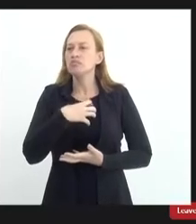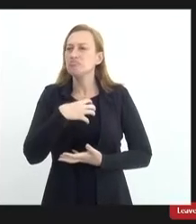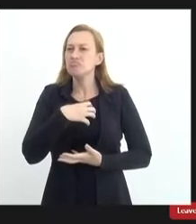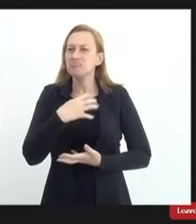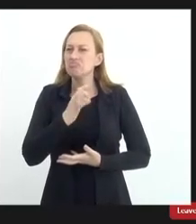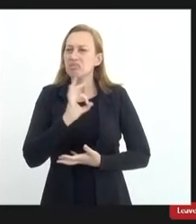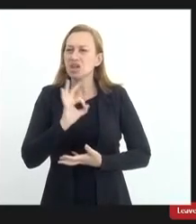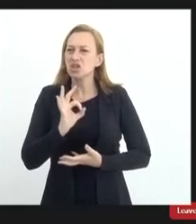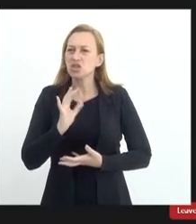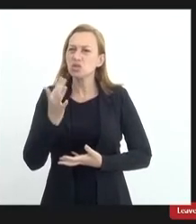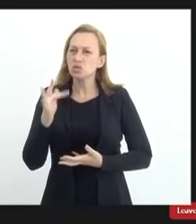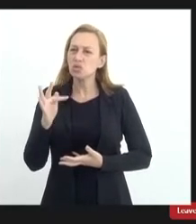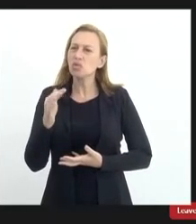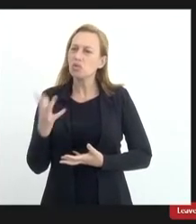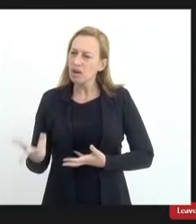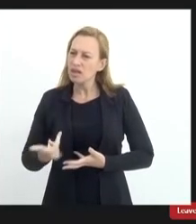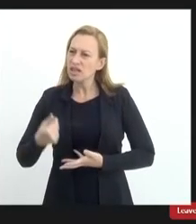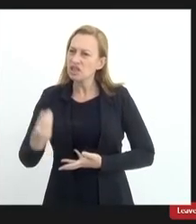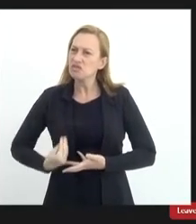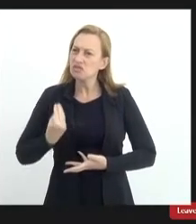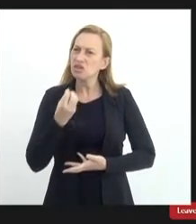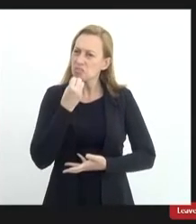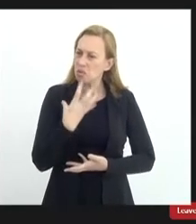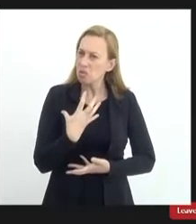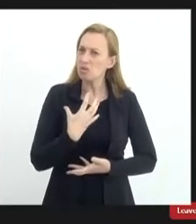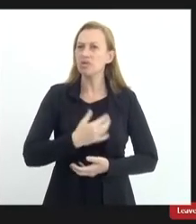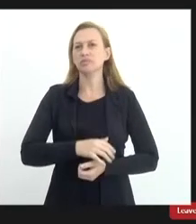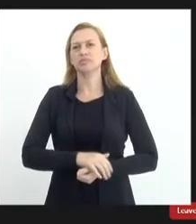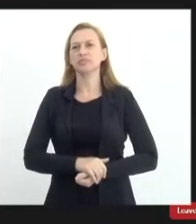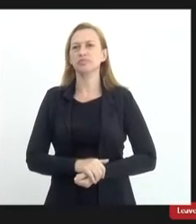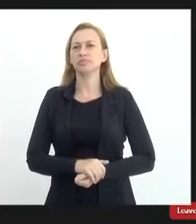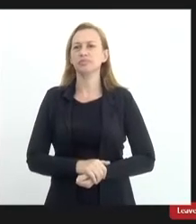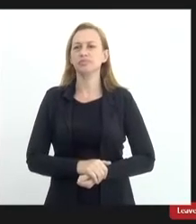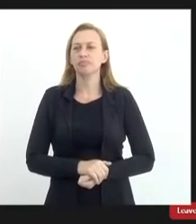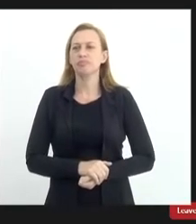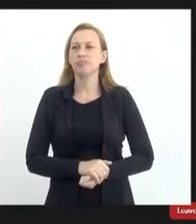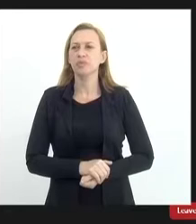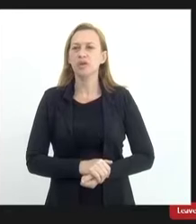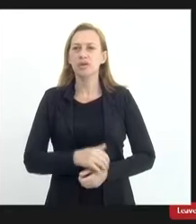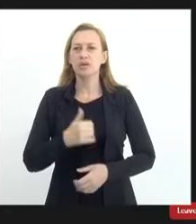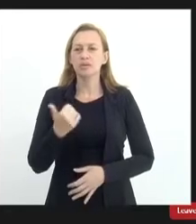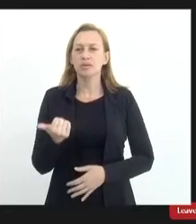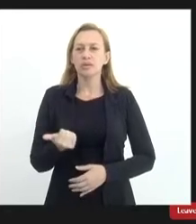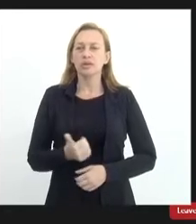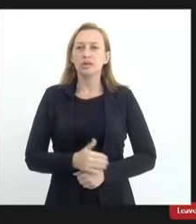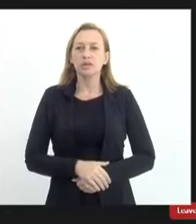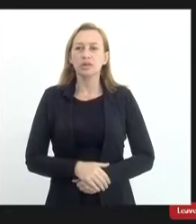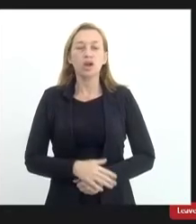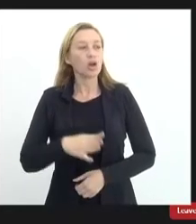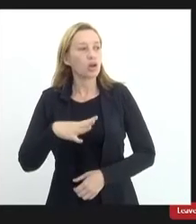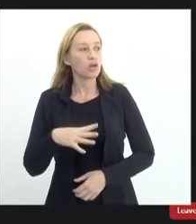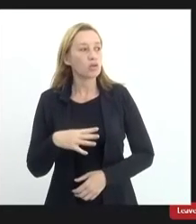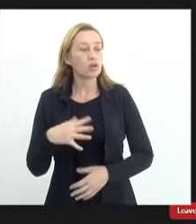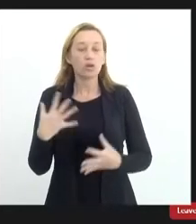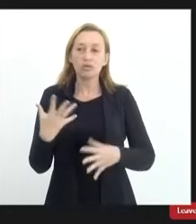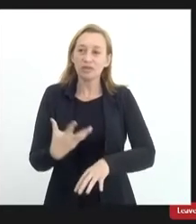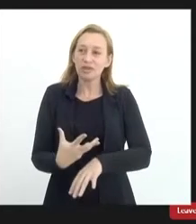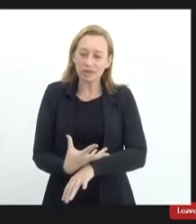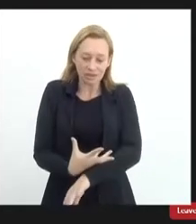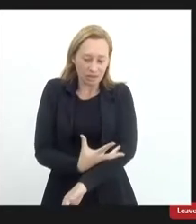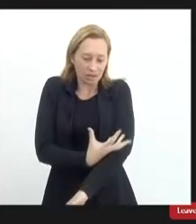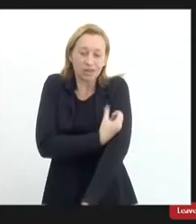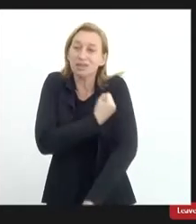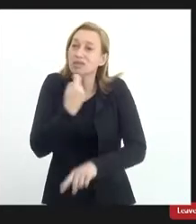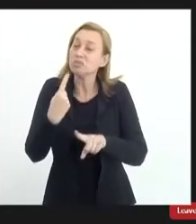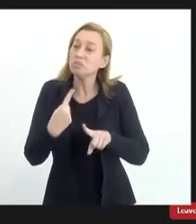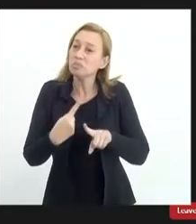uma qualidade de vida boa. Então, é fundamental esse momento. Eu até me emociono porque